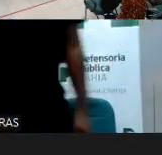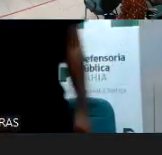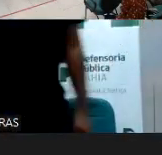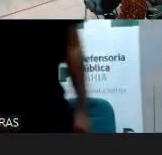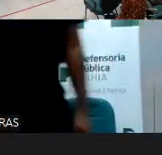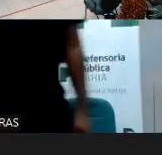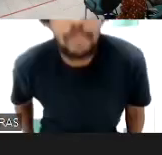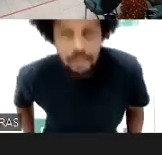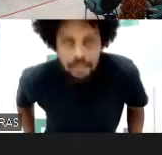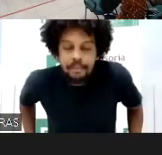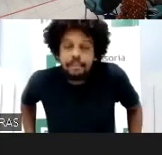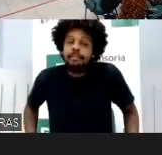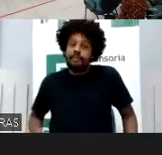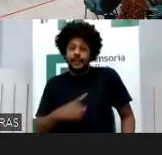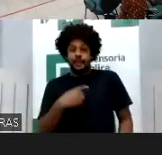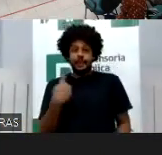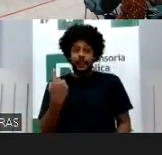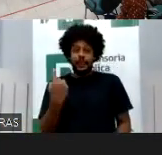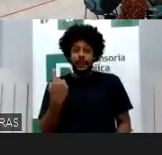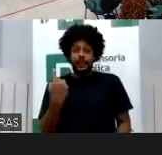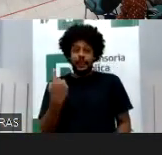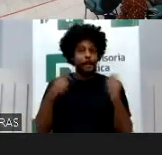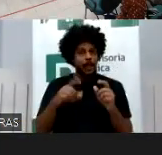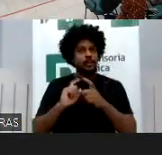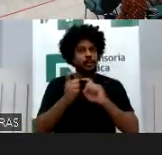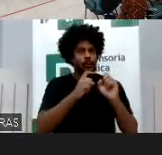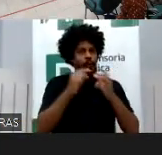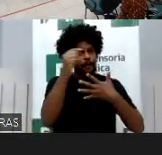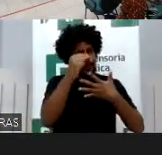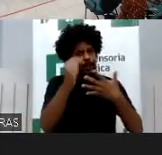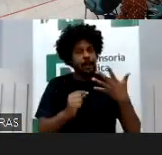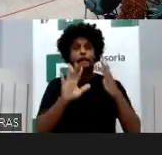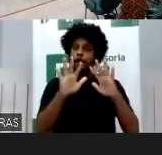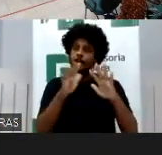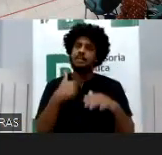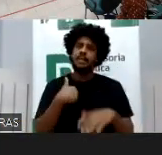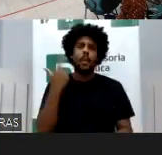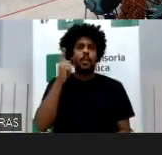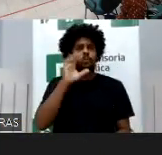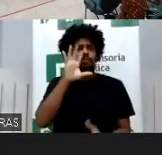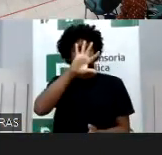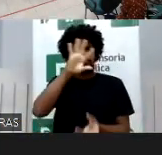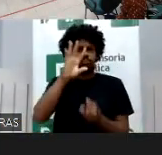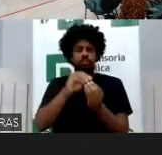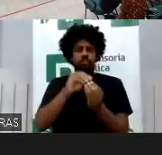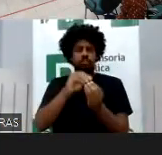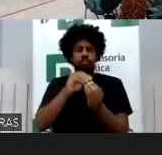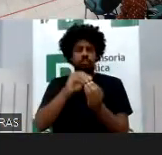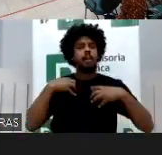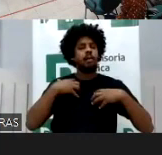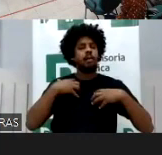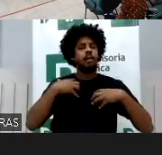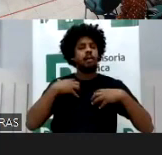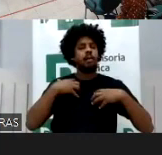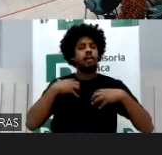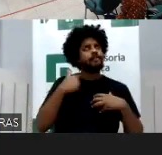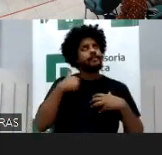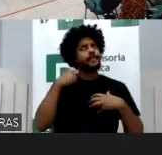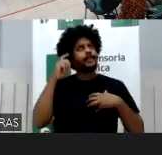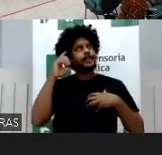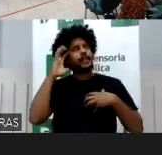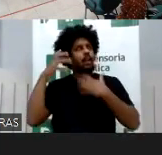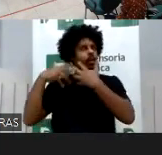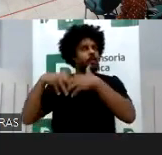gente teria muitos outros aspectos para debater, mas eu acho que eu consegui trazer um apanhado geral das minhas inquietações, mais dividir as